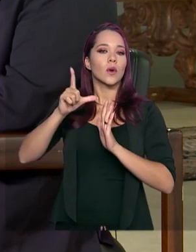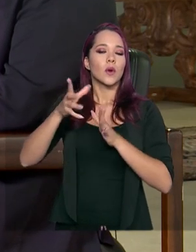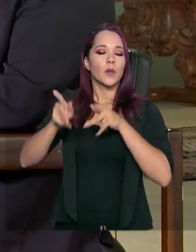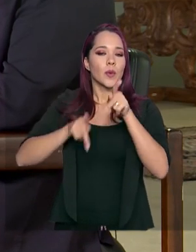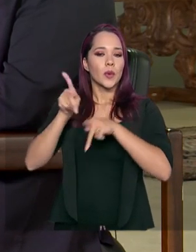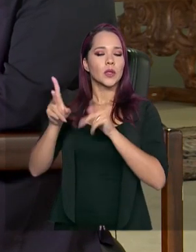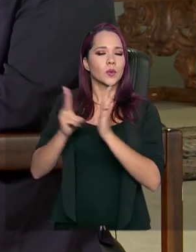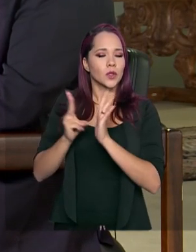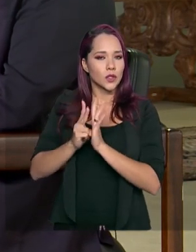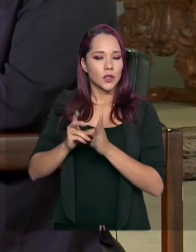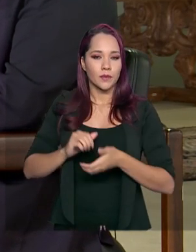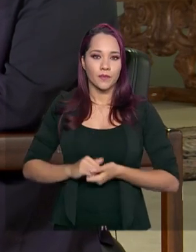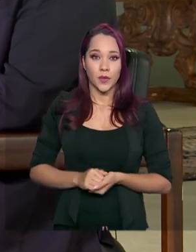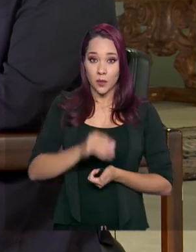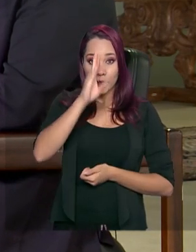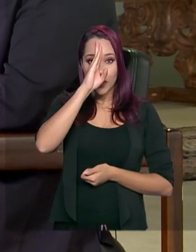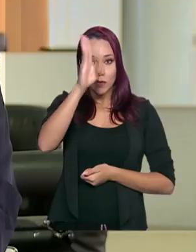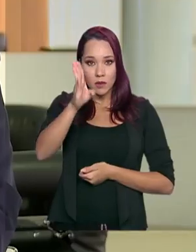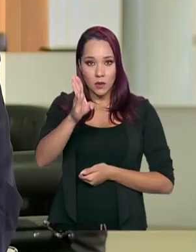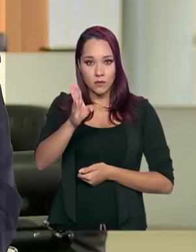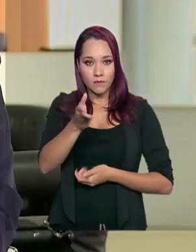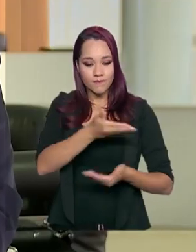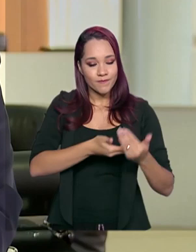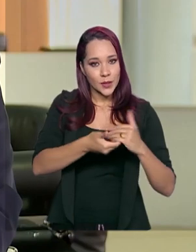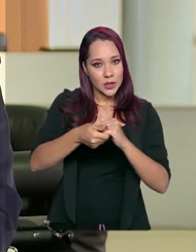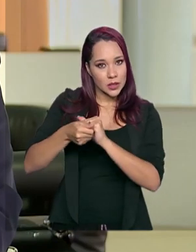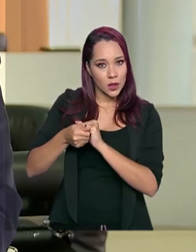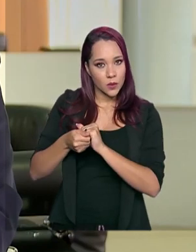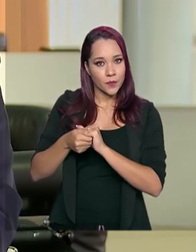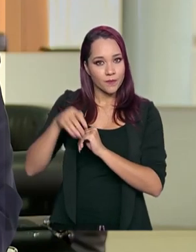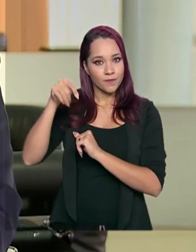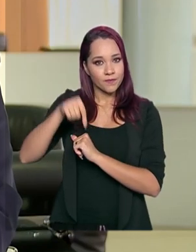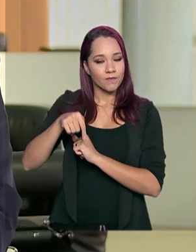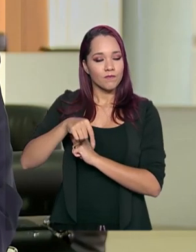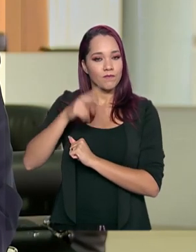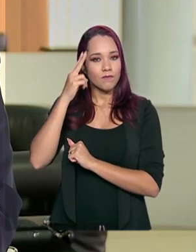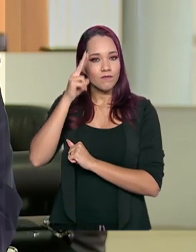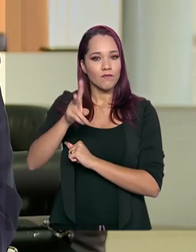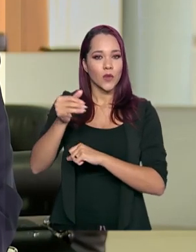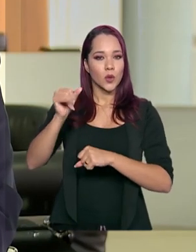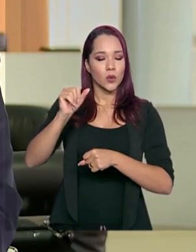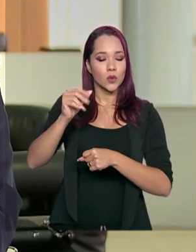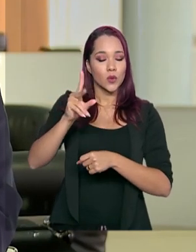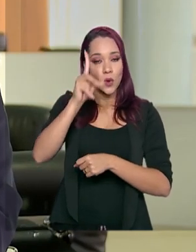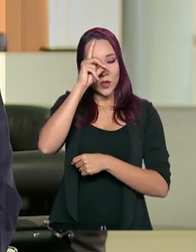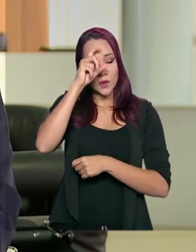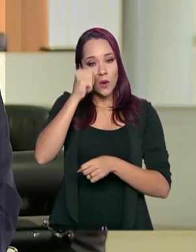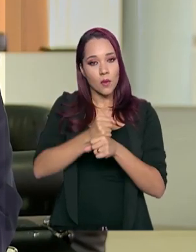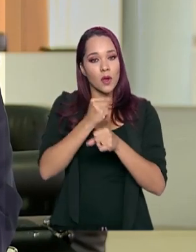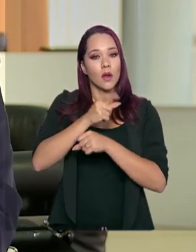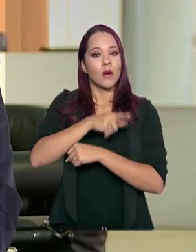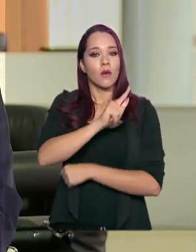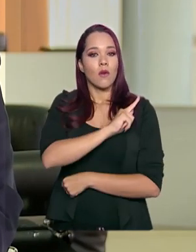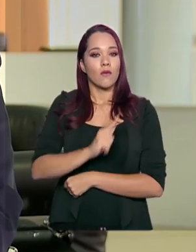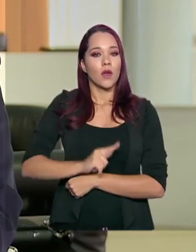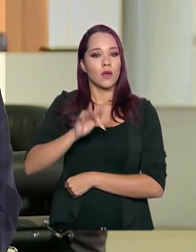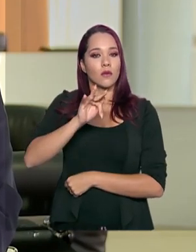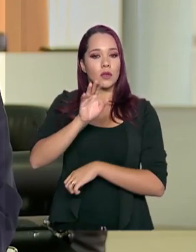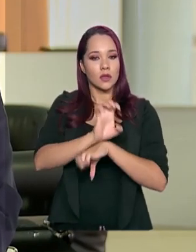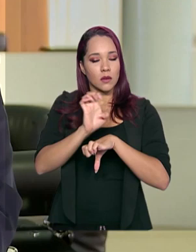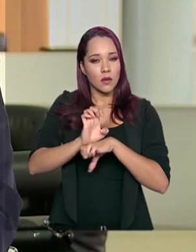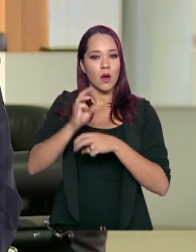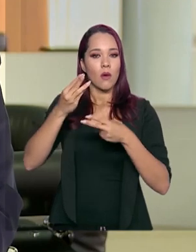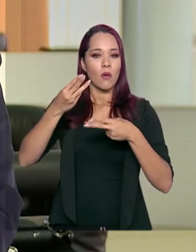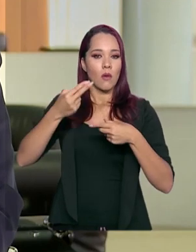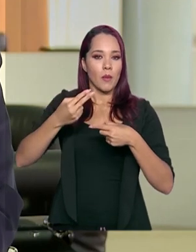indígenas? O nosso principal parceiro nessa história dos hospitais de campanha são os governos estaduais, municipais e as